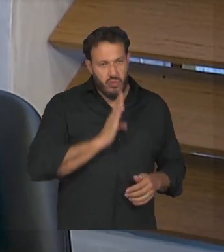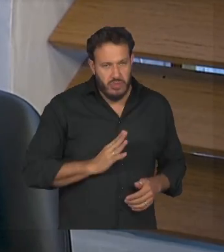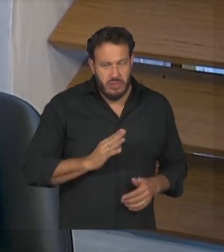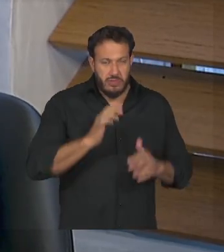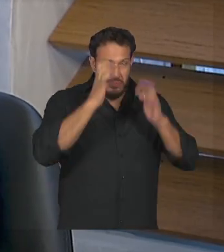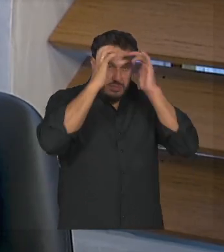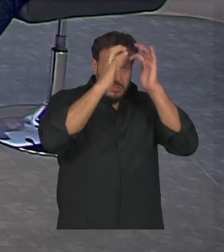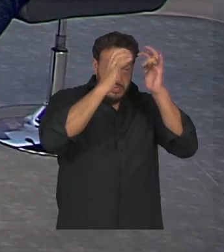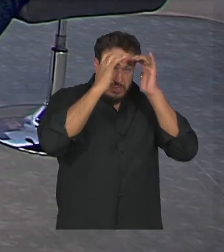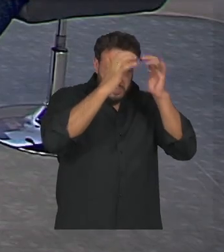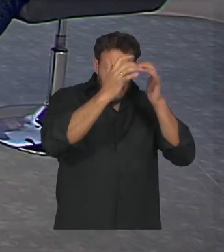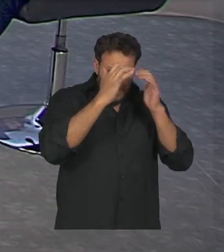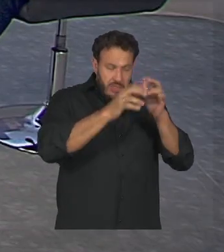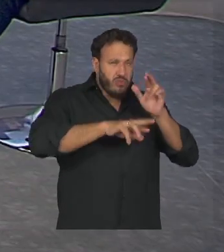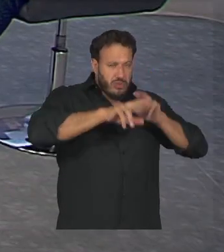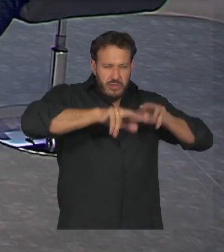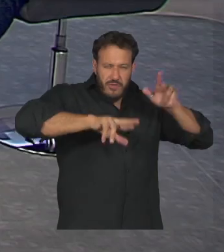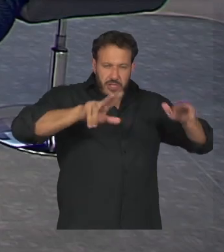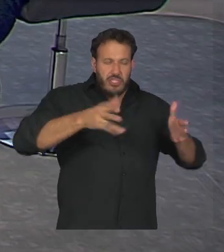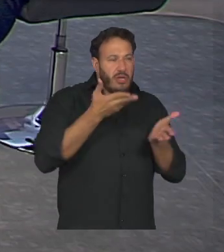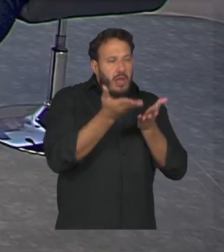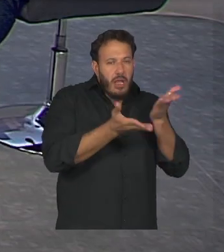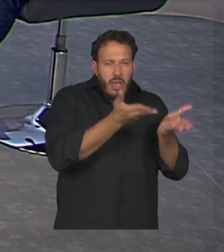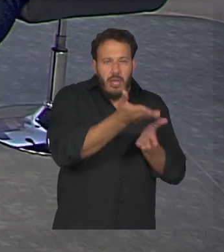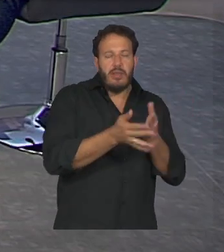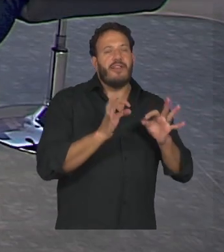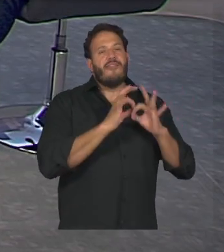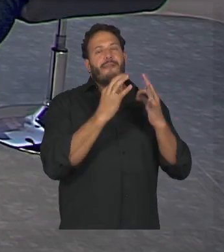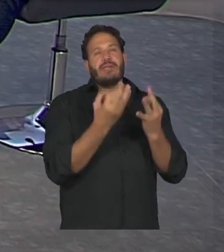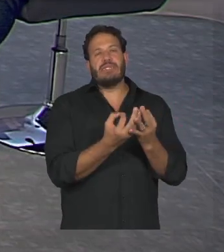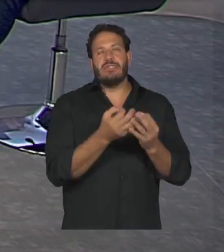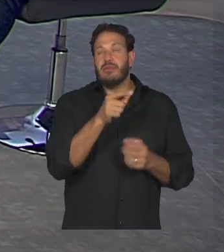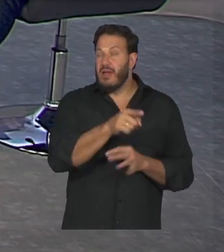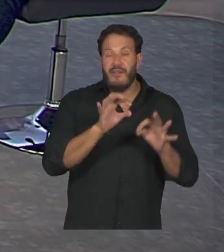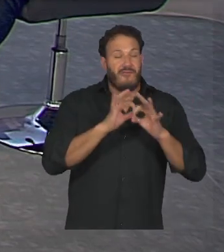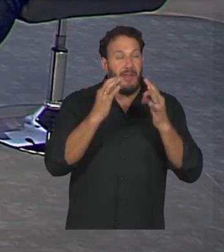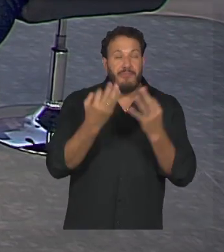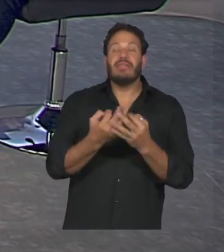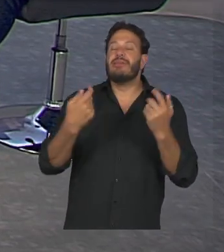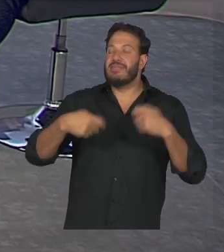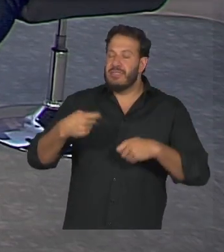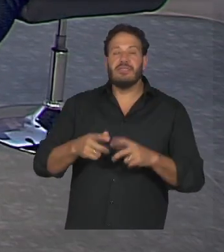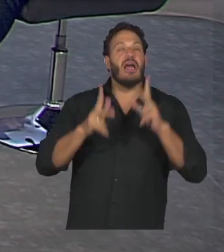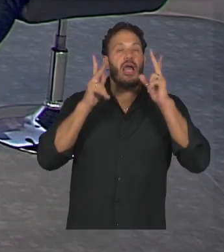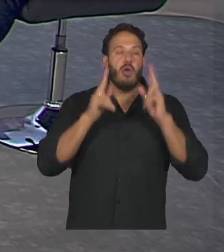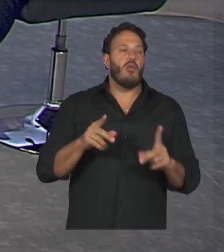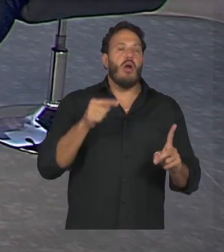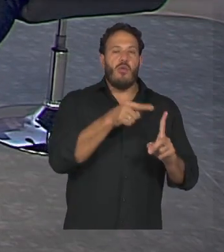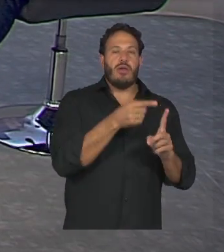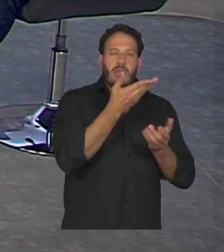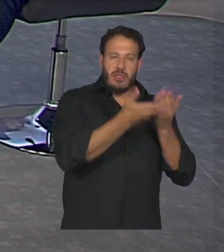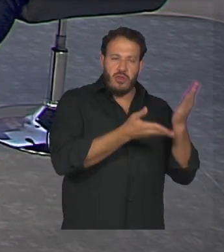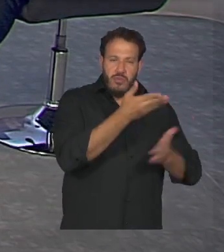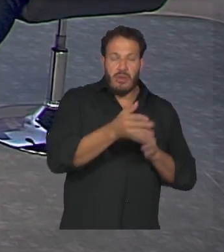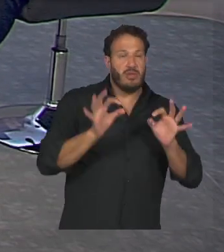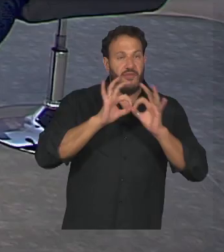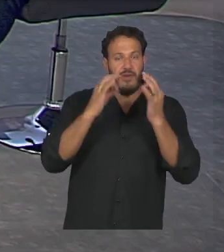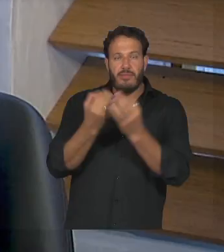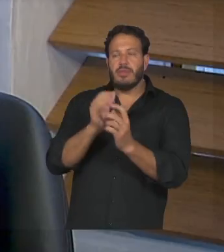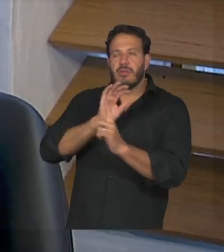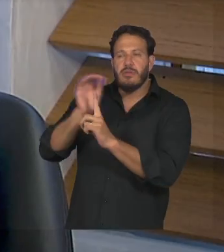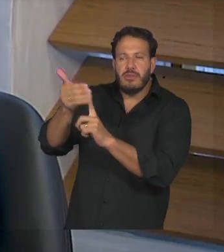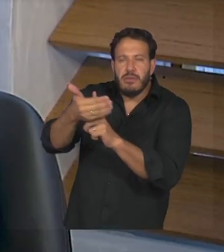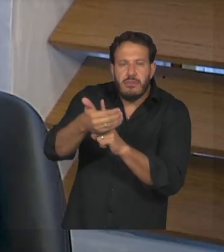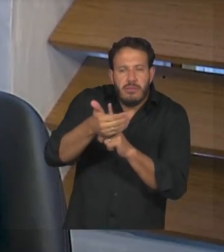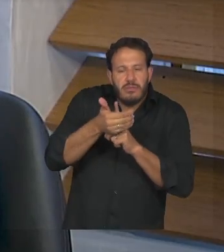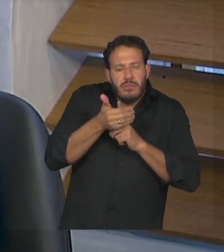suas famílias porque as famílias precisam de tanto acolhimento quanto as pessoas com autismo tanto